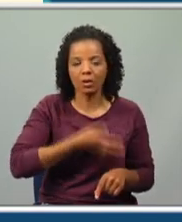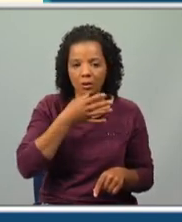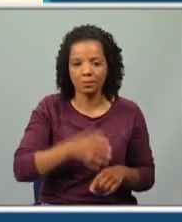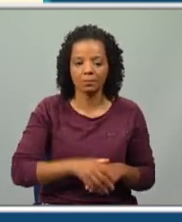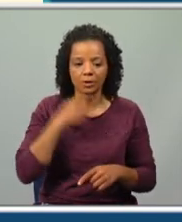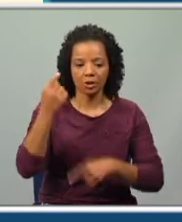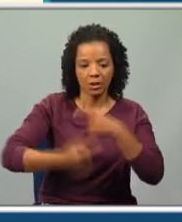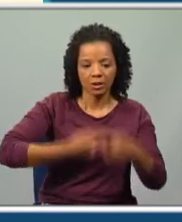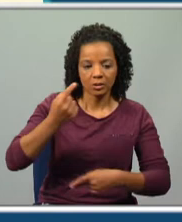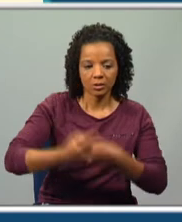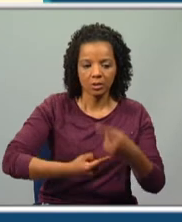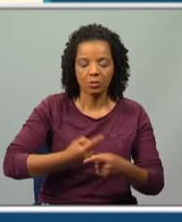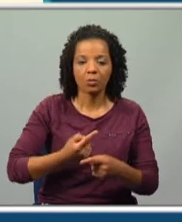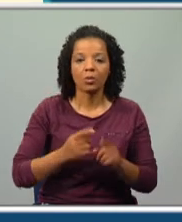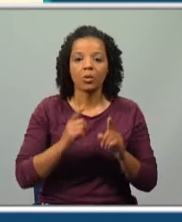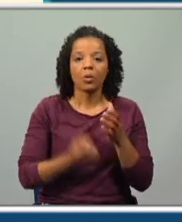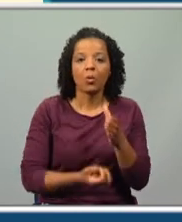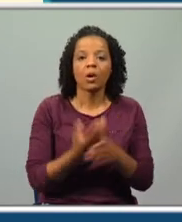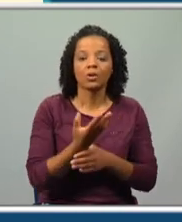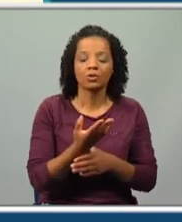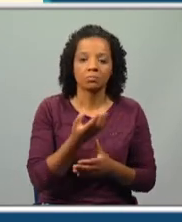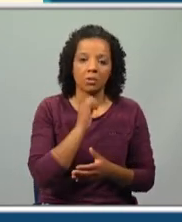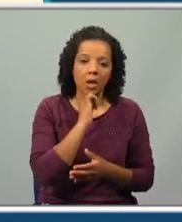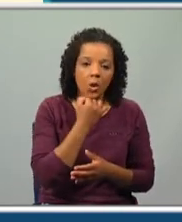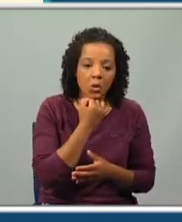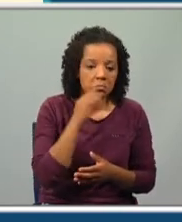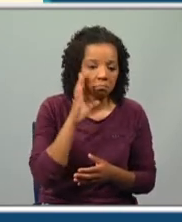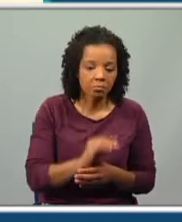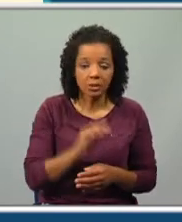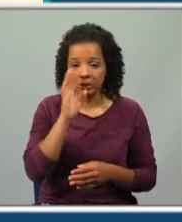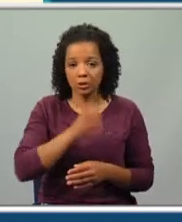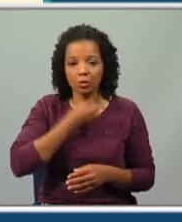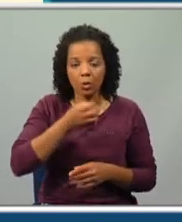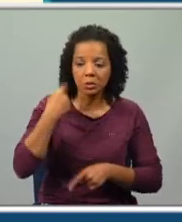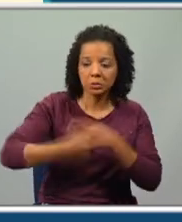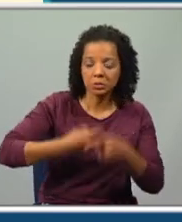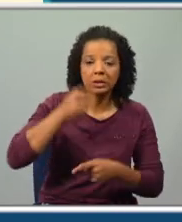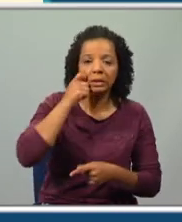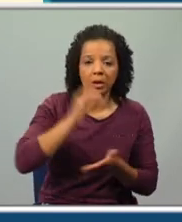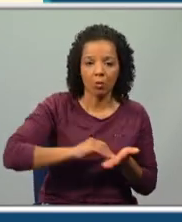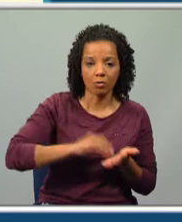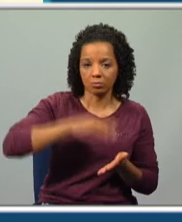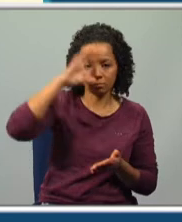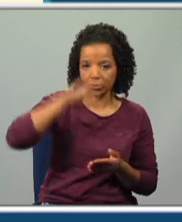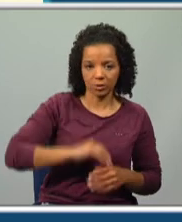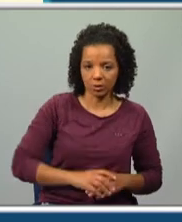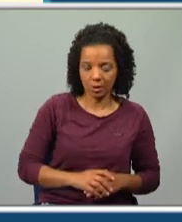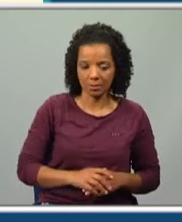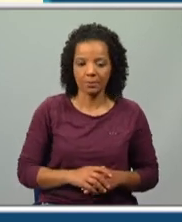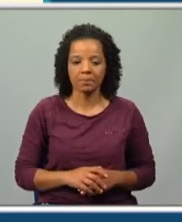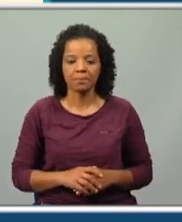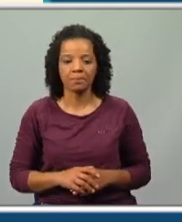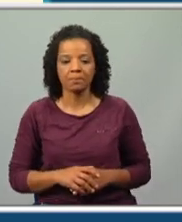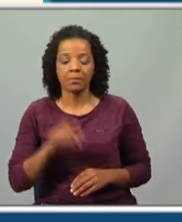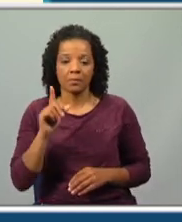com origem anónima, portanto, aquilo que foi sendo contado de geração em geração, sem que se saiba qual é o autor, onde é que está a origem.